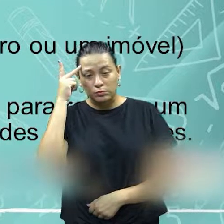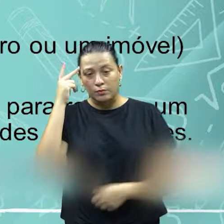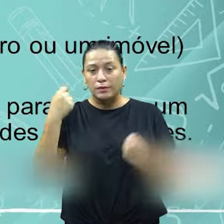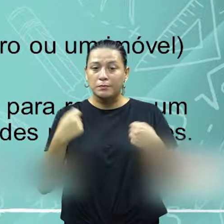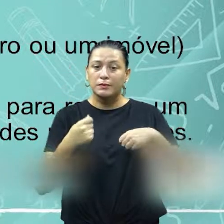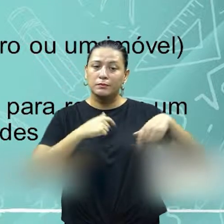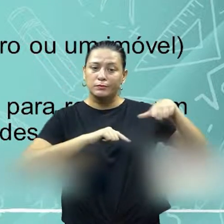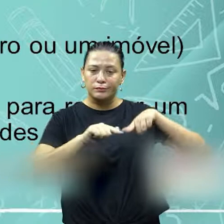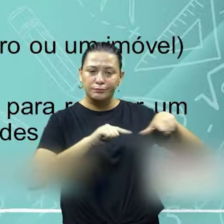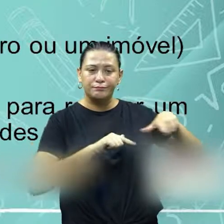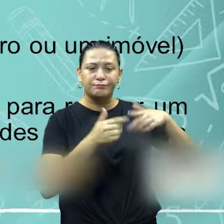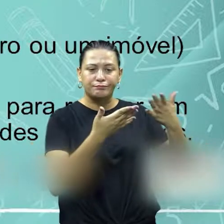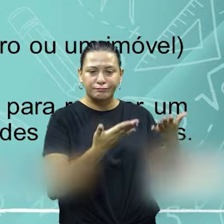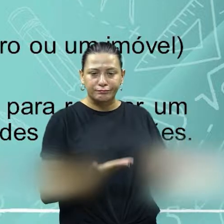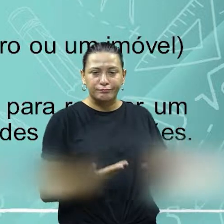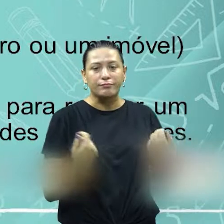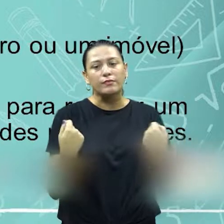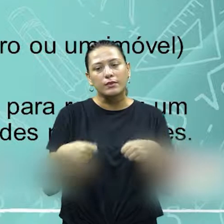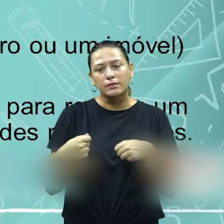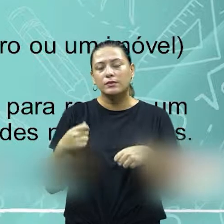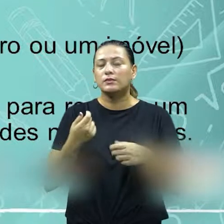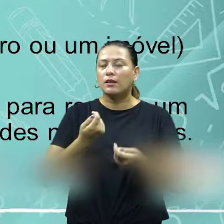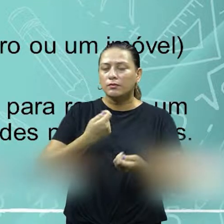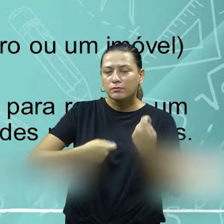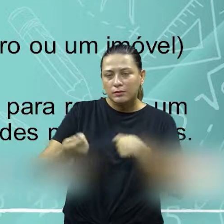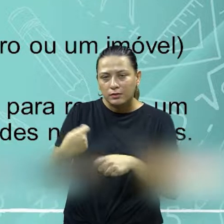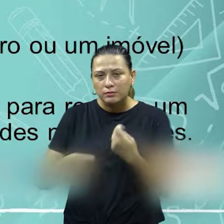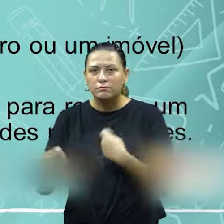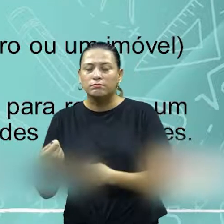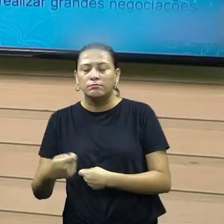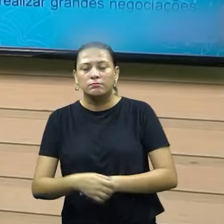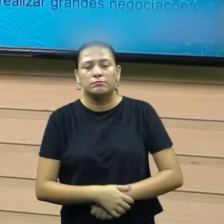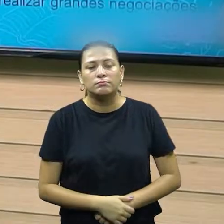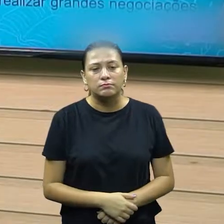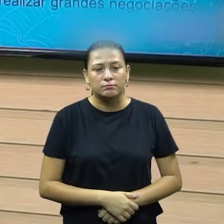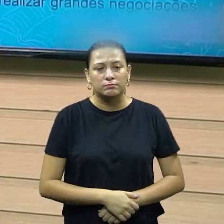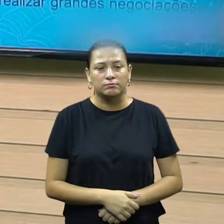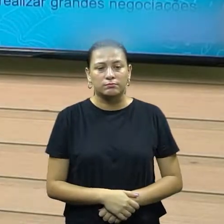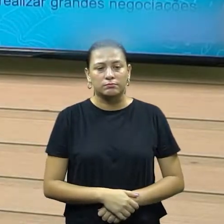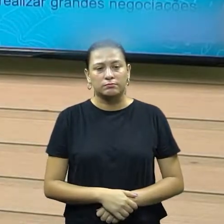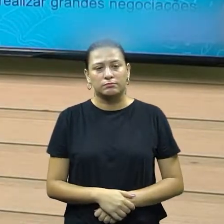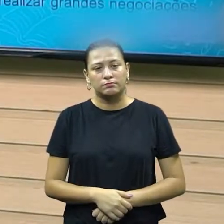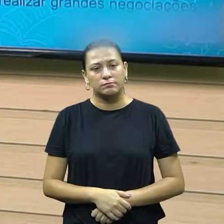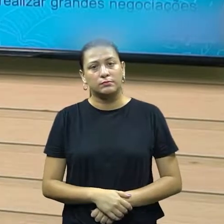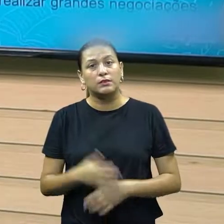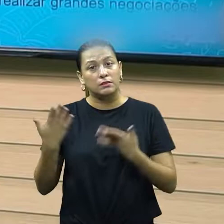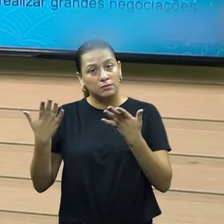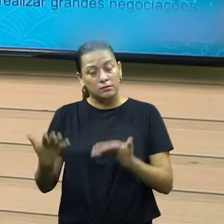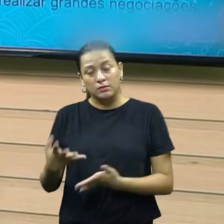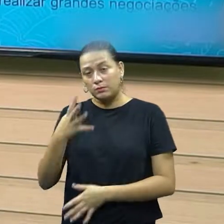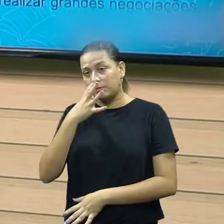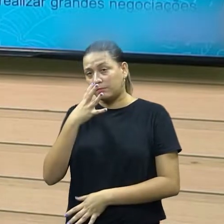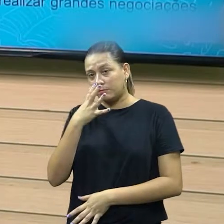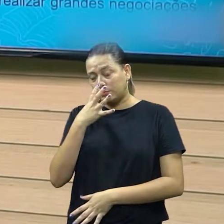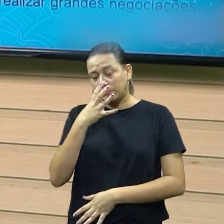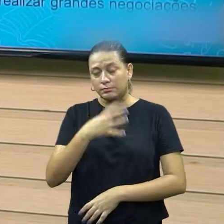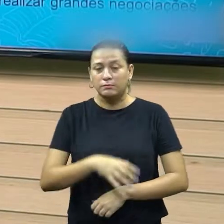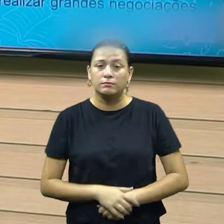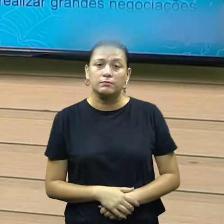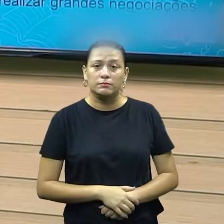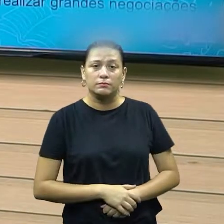serviço, também será necessário realizar grandes negociações. Então, daí vocês estão observando algumas